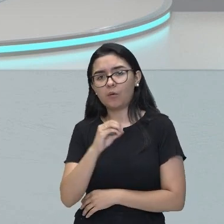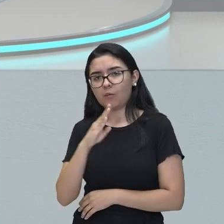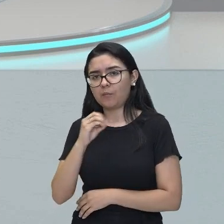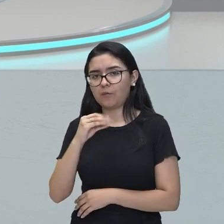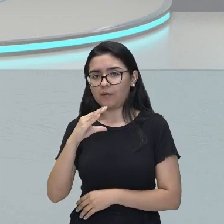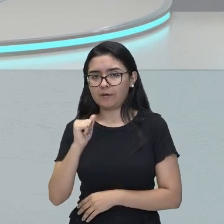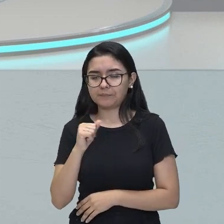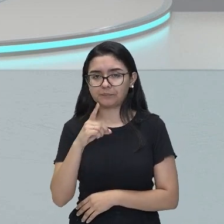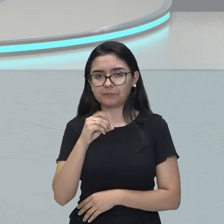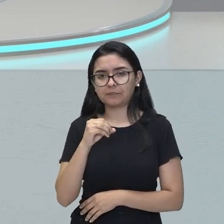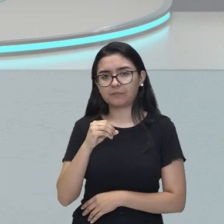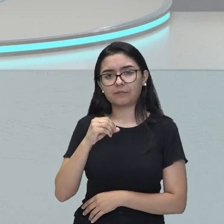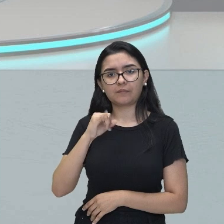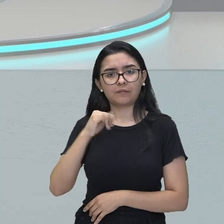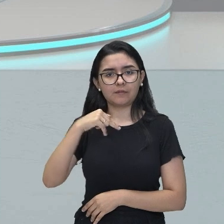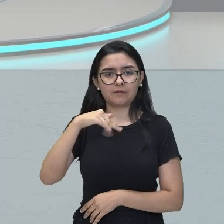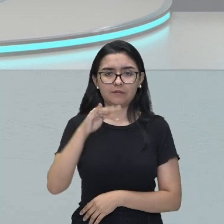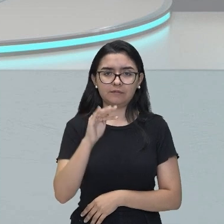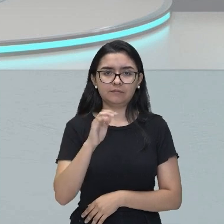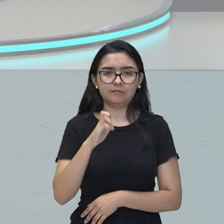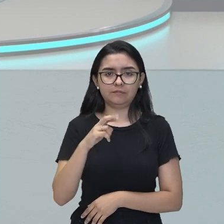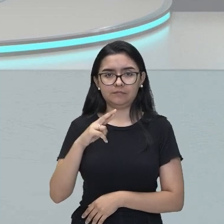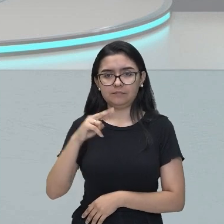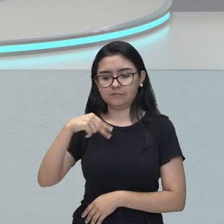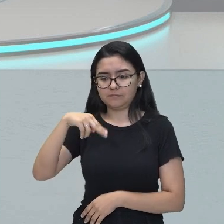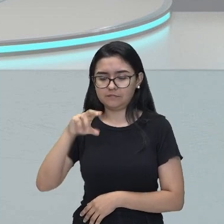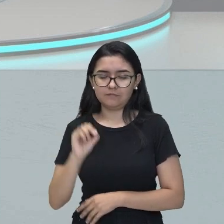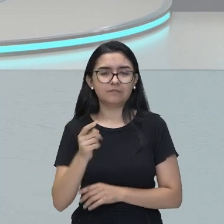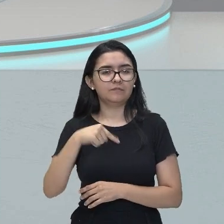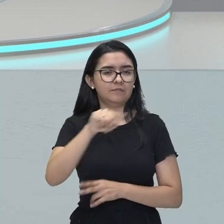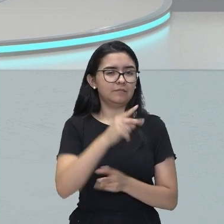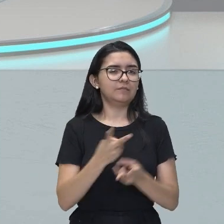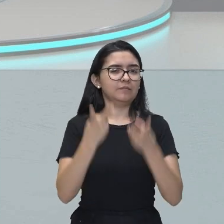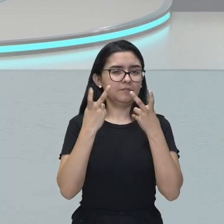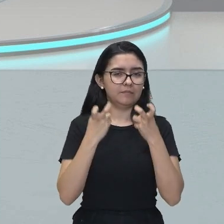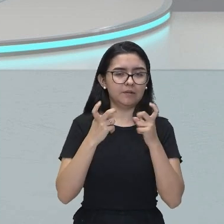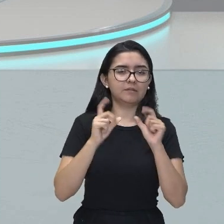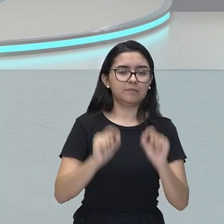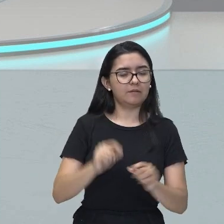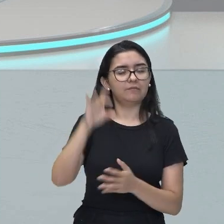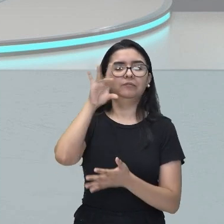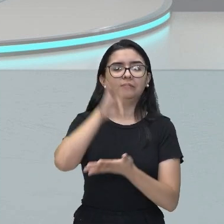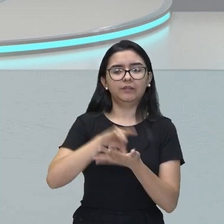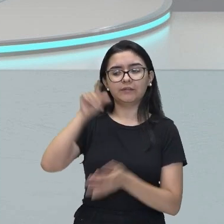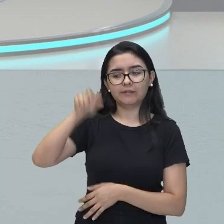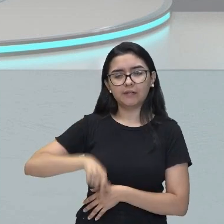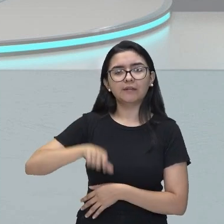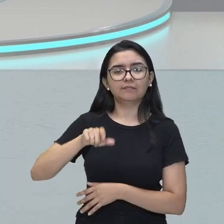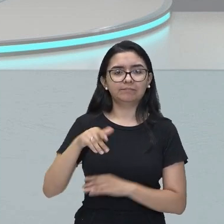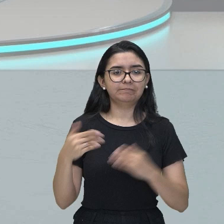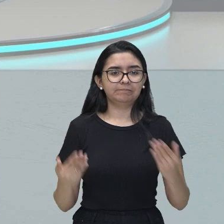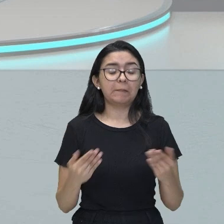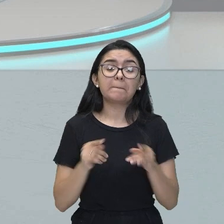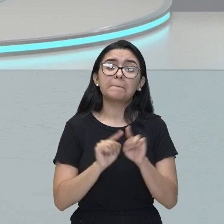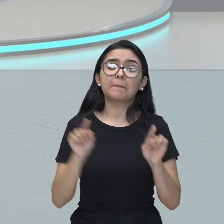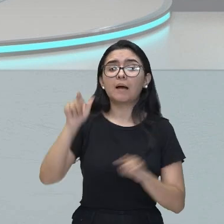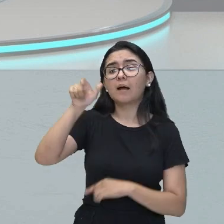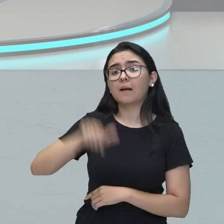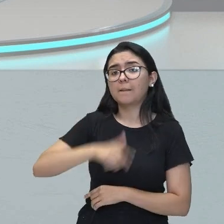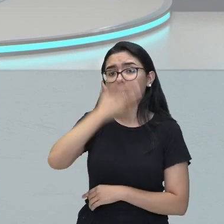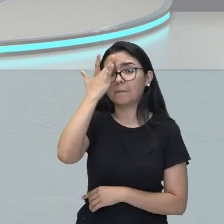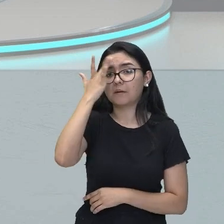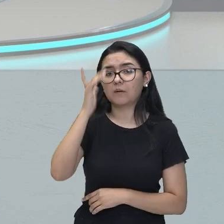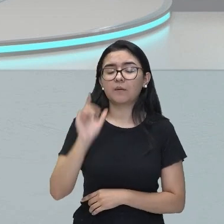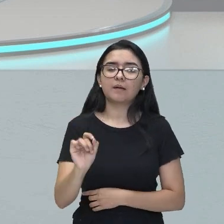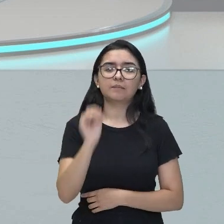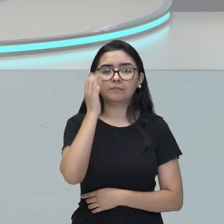inferno. E vocês vão ver mais à frente que realmente ele mereceu esse o boca do inferno. Mas ele é uma pessoa, ele